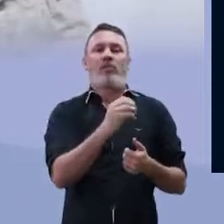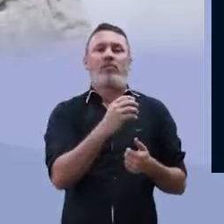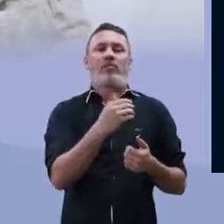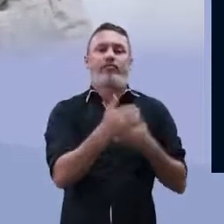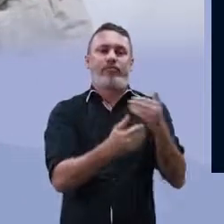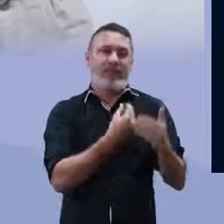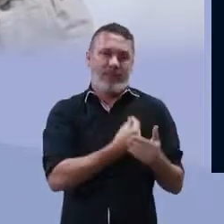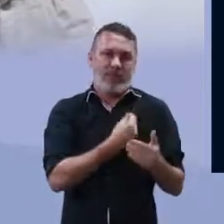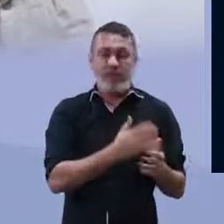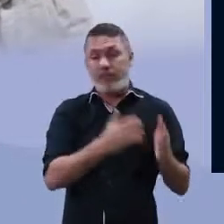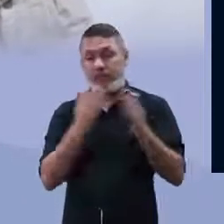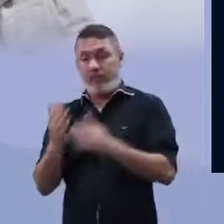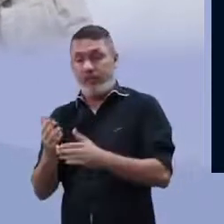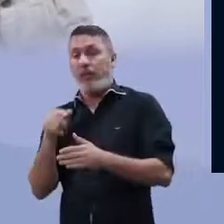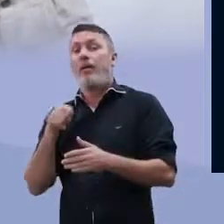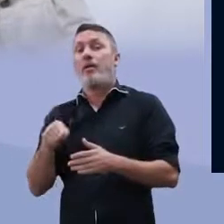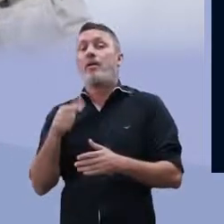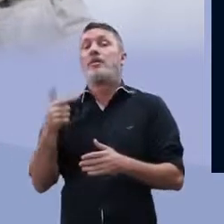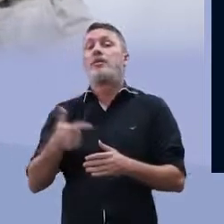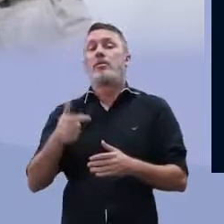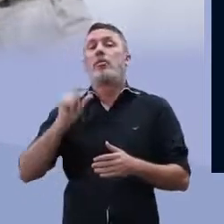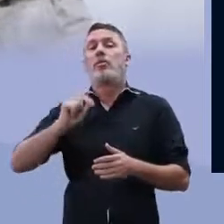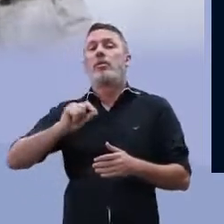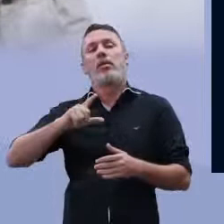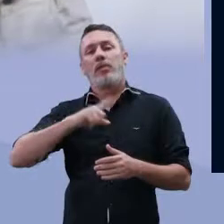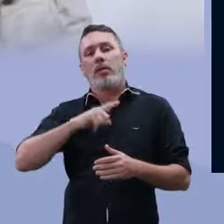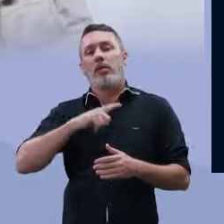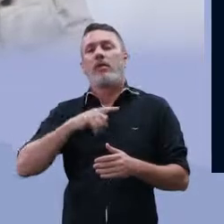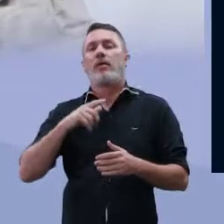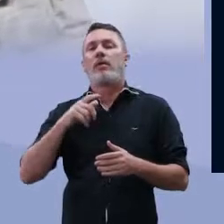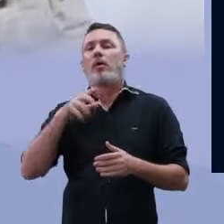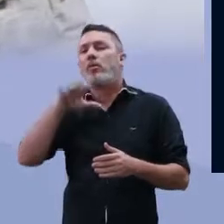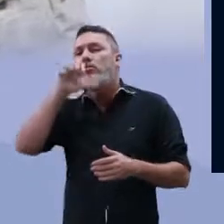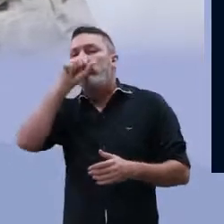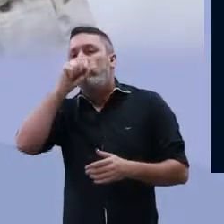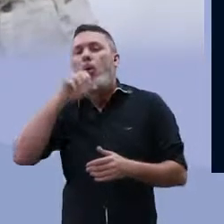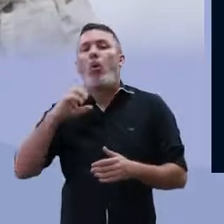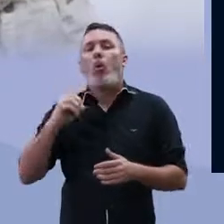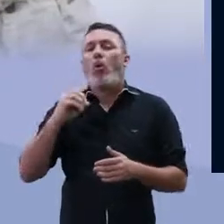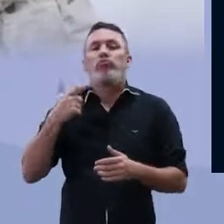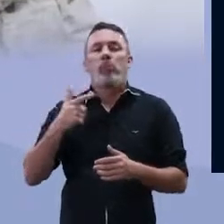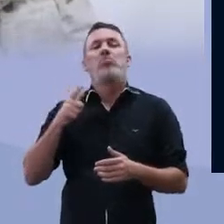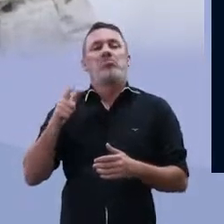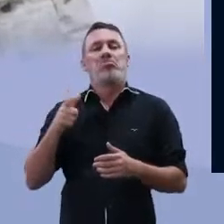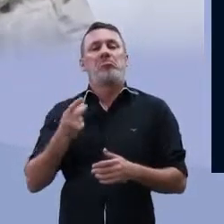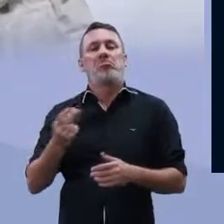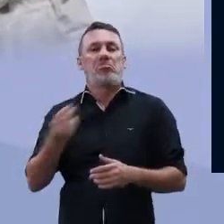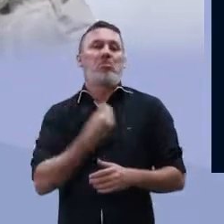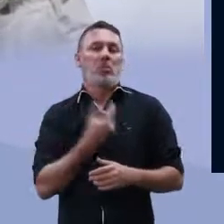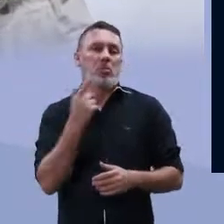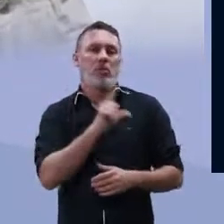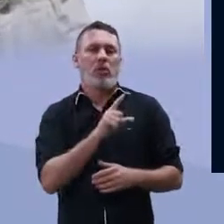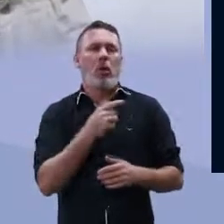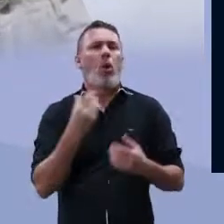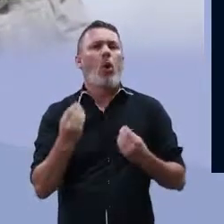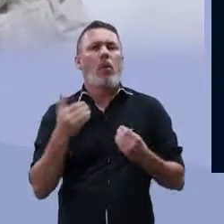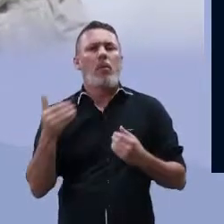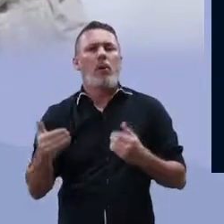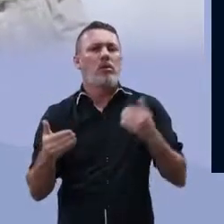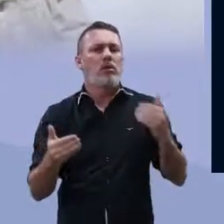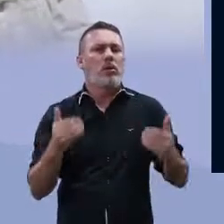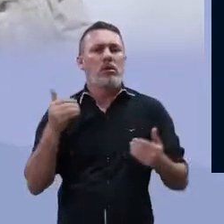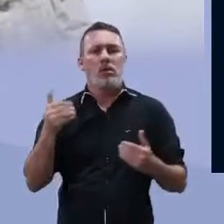para sobreviver. Anaeróbicas são aquelas que sobrevivem na ausência de oxigênio.